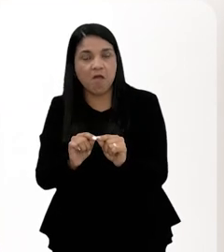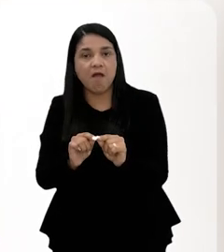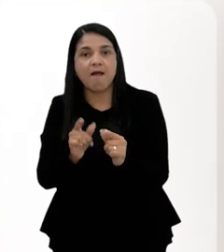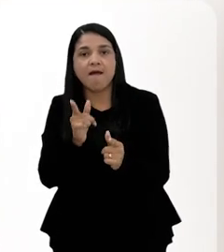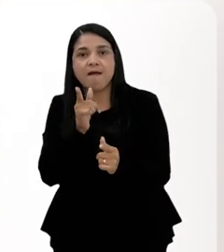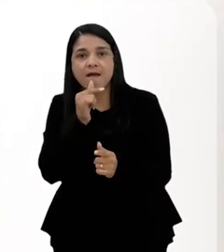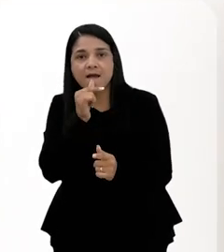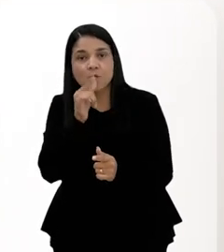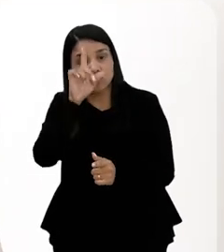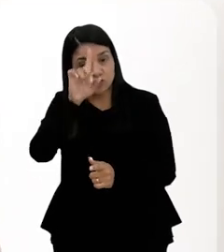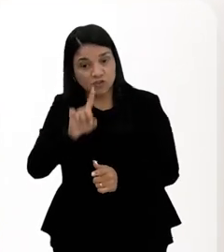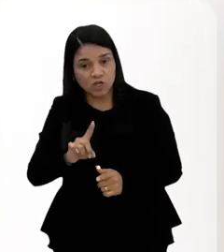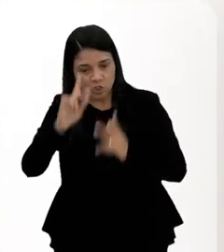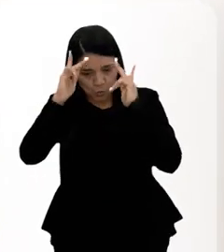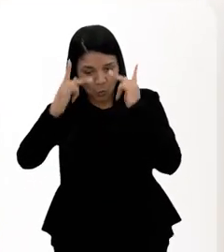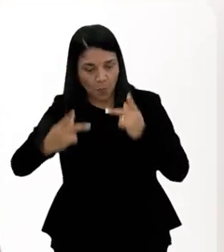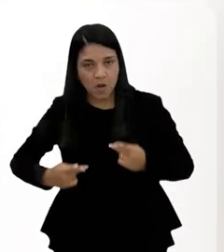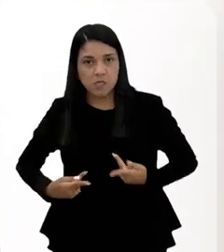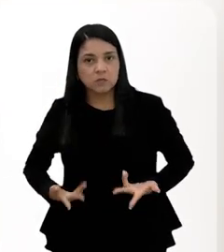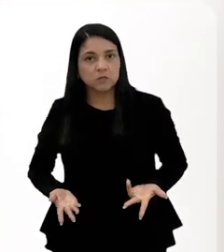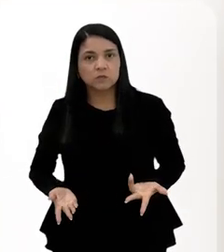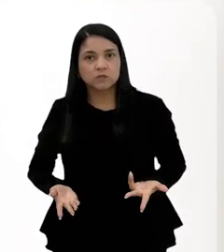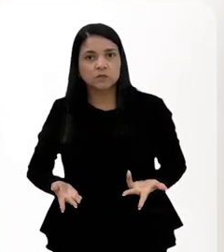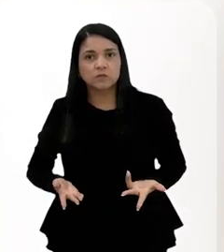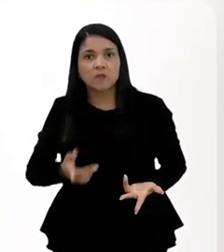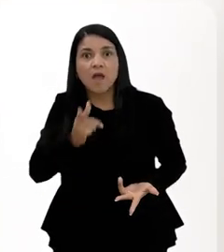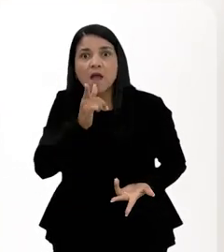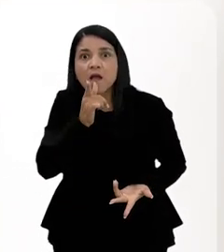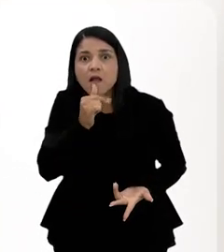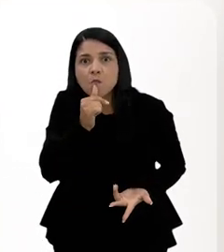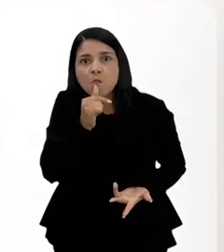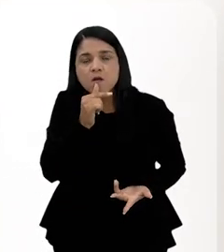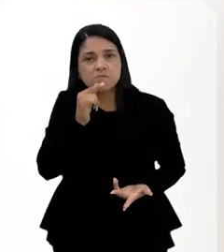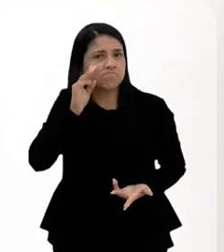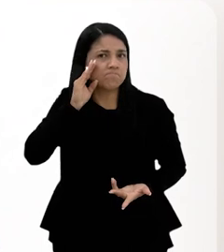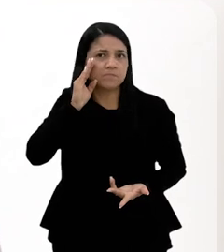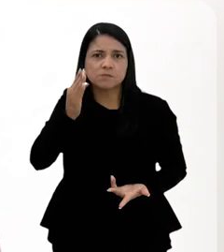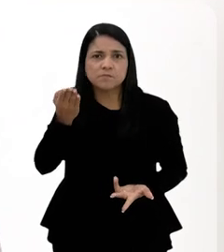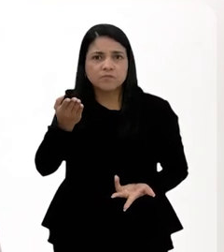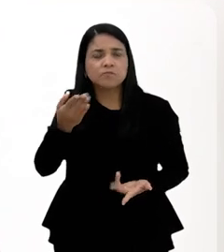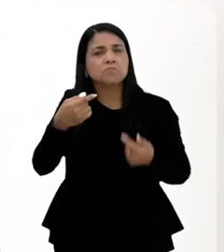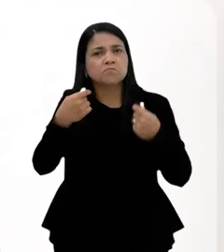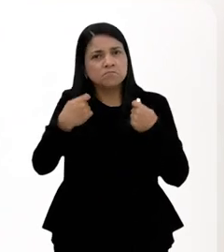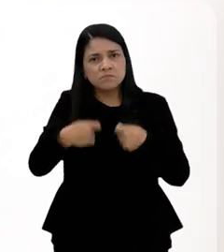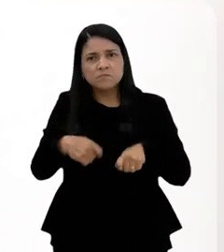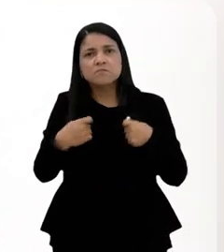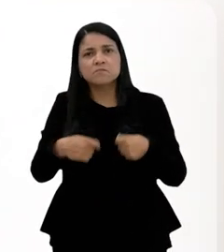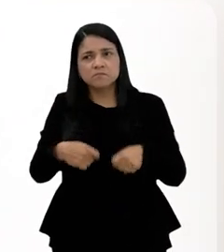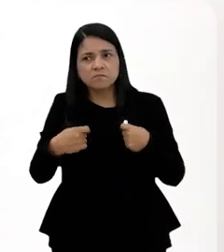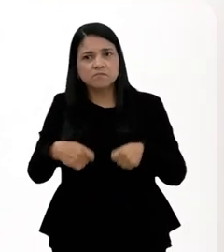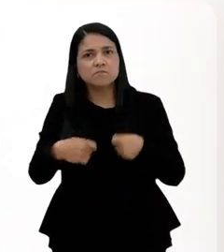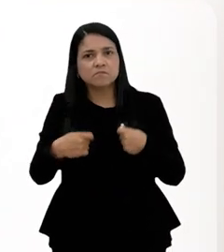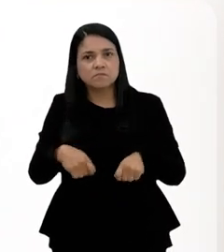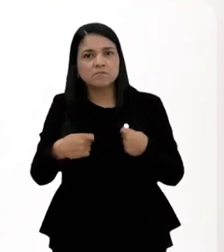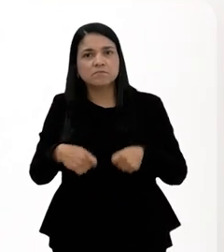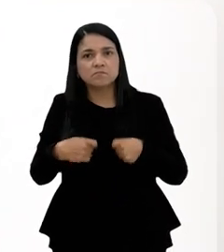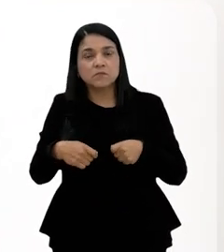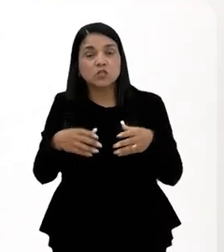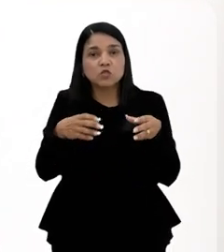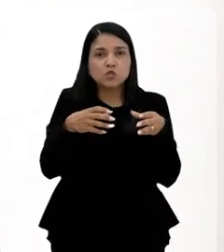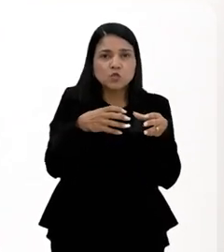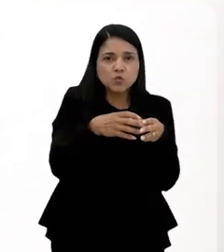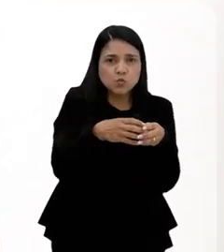esse direito humano que é a água. E é necessário que